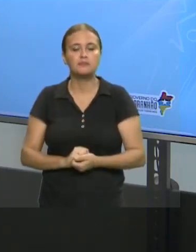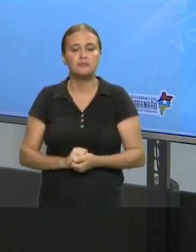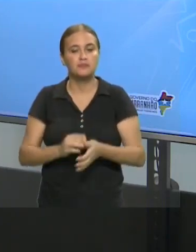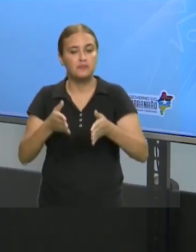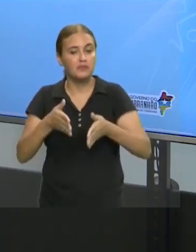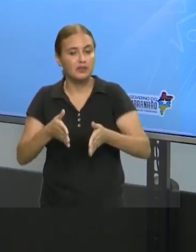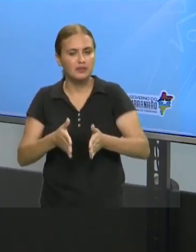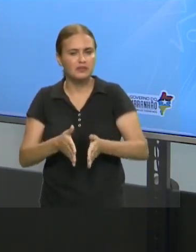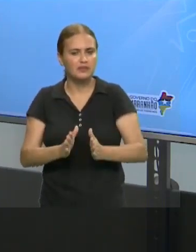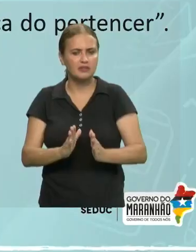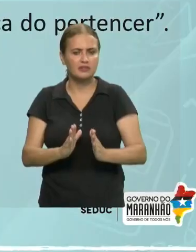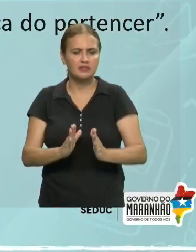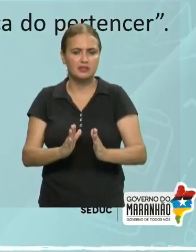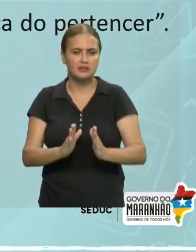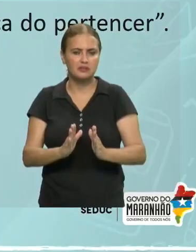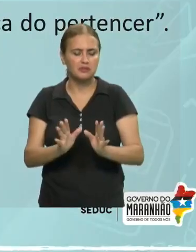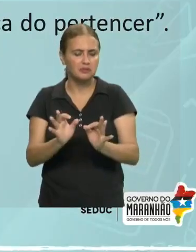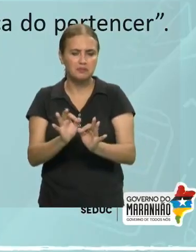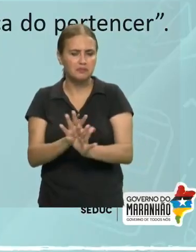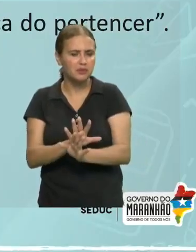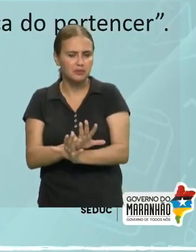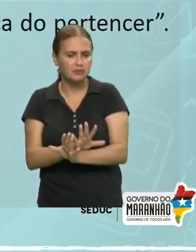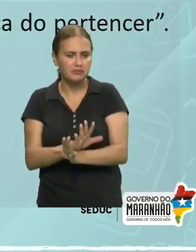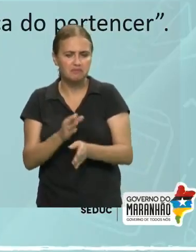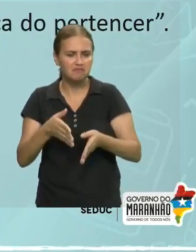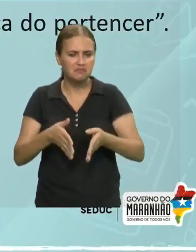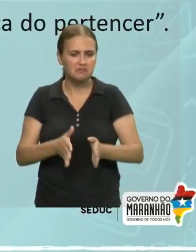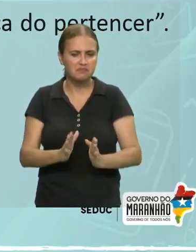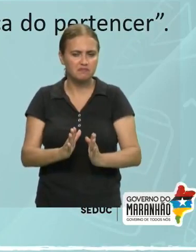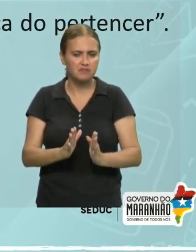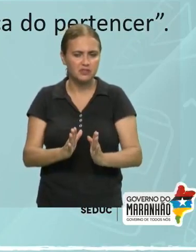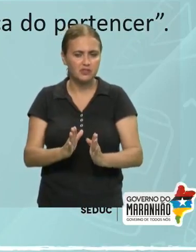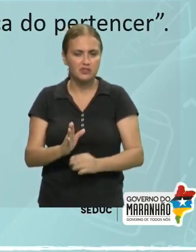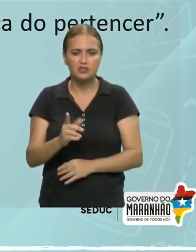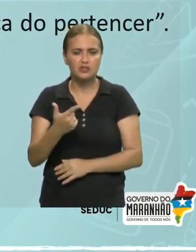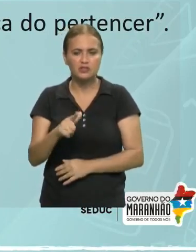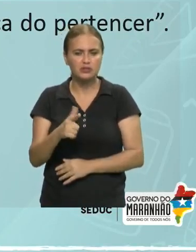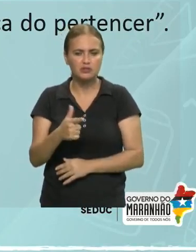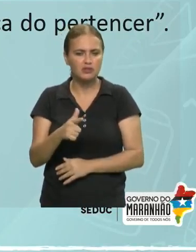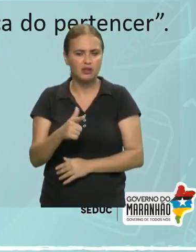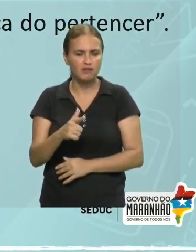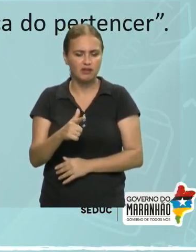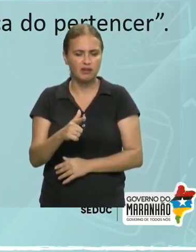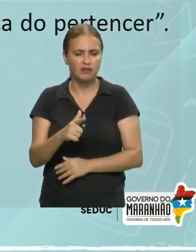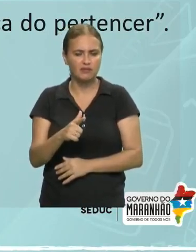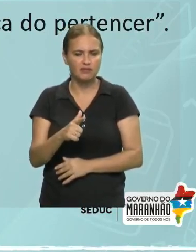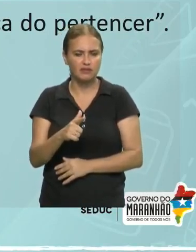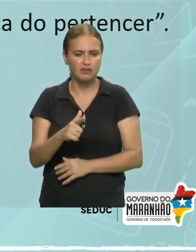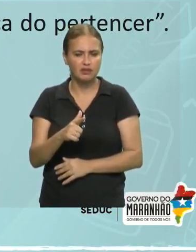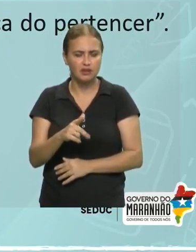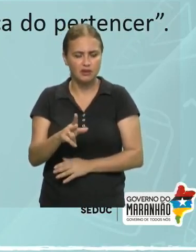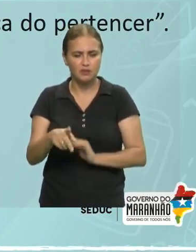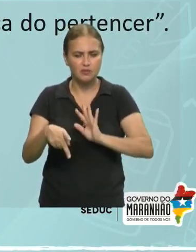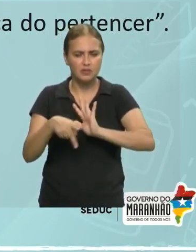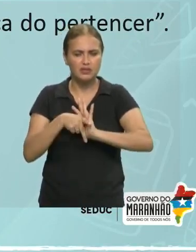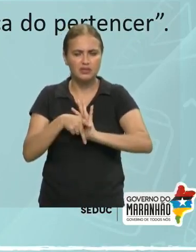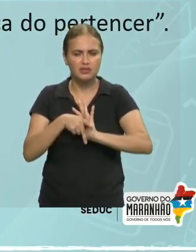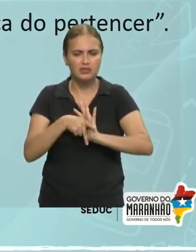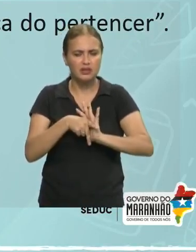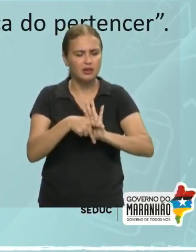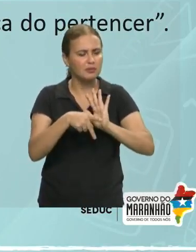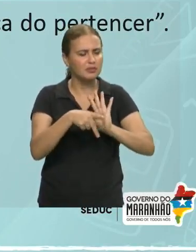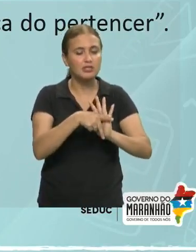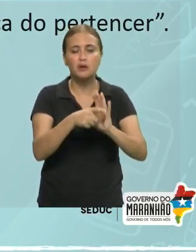Nasceu e ficou simplesmente nascida. Não recebeu a marca do pertencer. O tempo